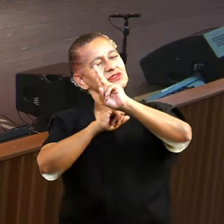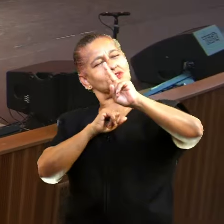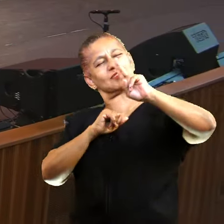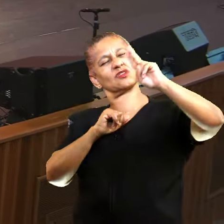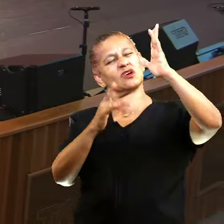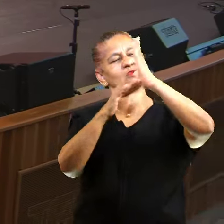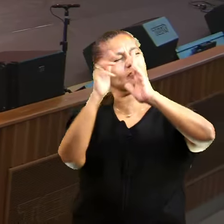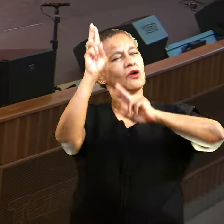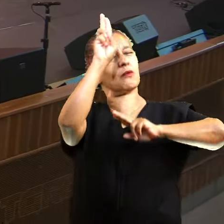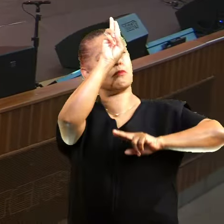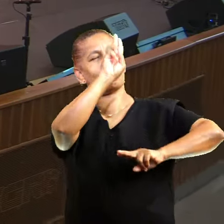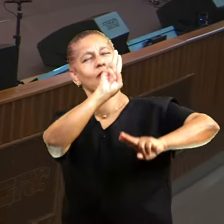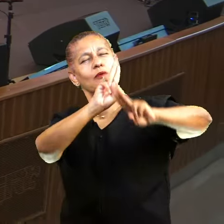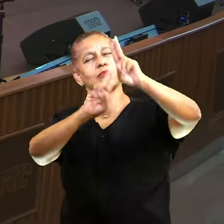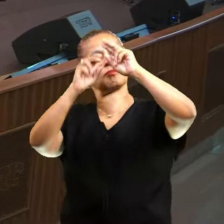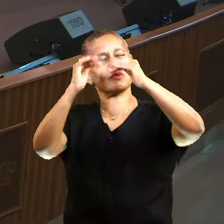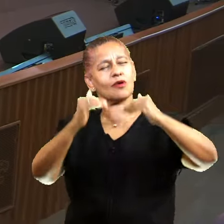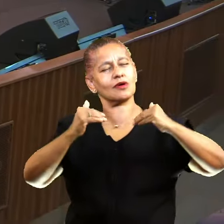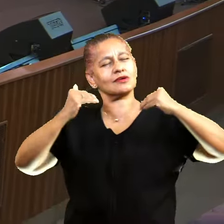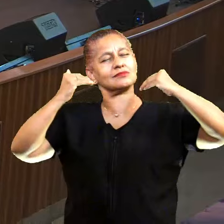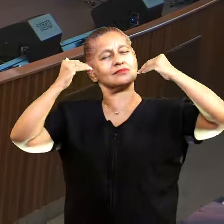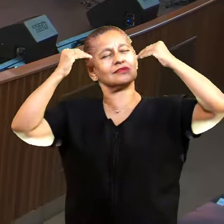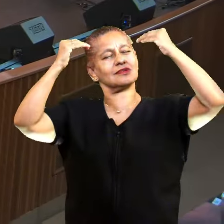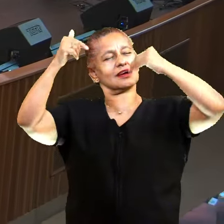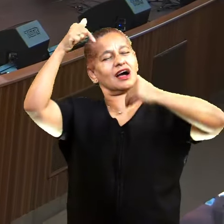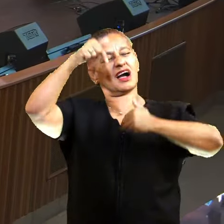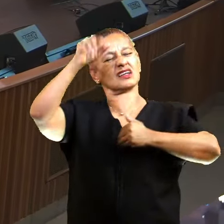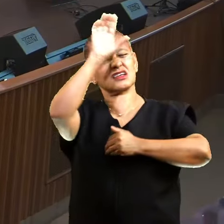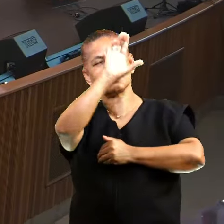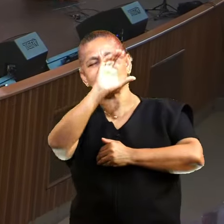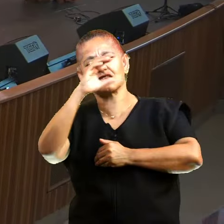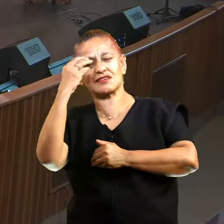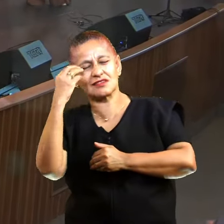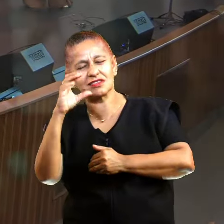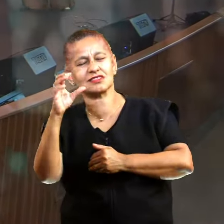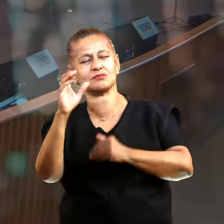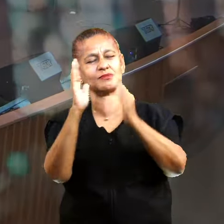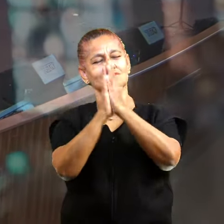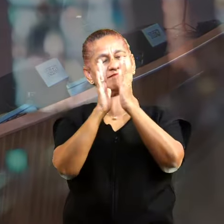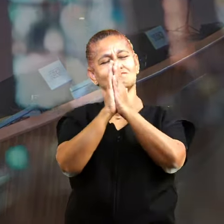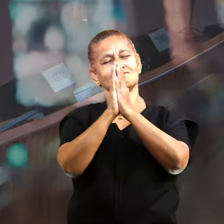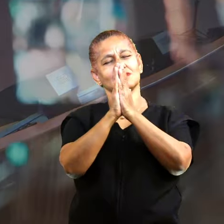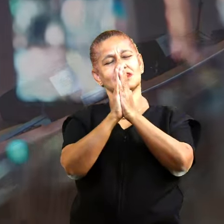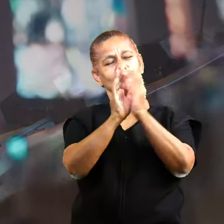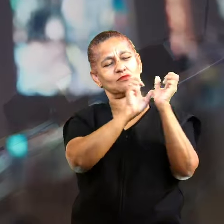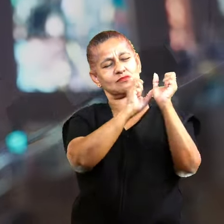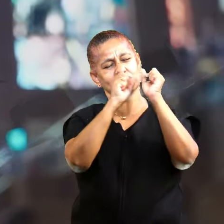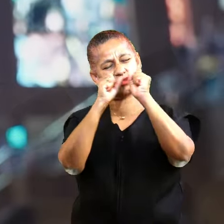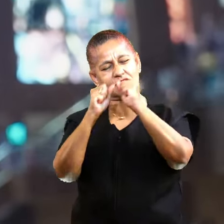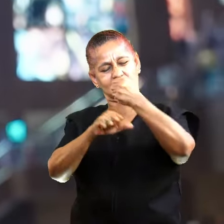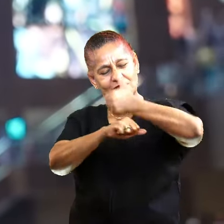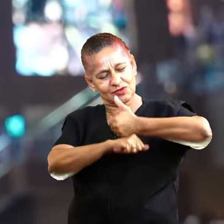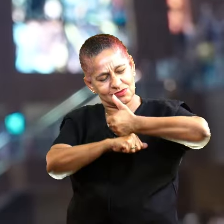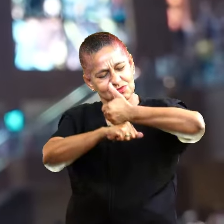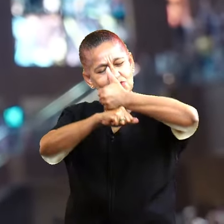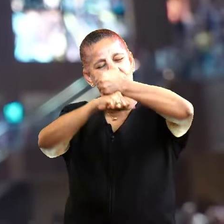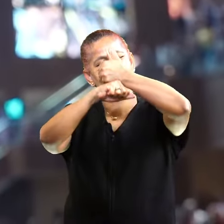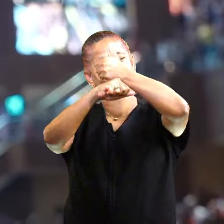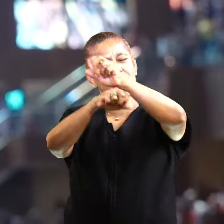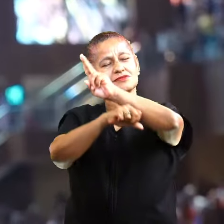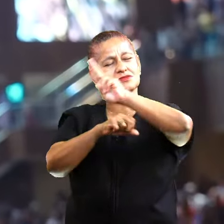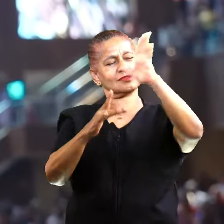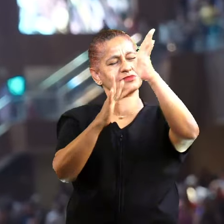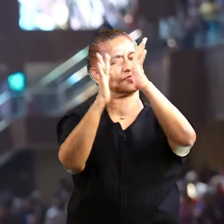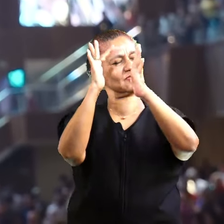é sobre todo o nome nessa cidade. Essa é a nossa oração no poder e na autoridade do